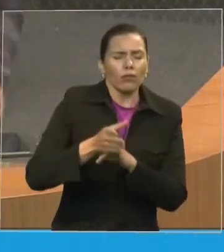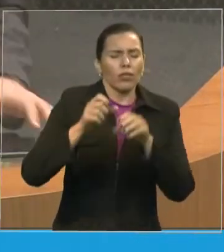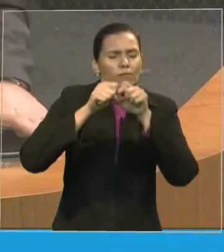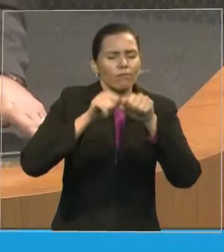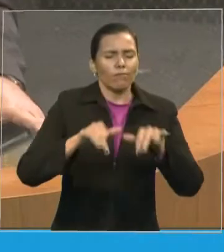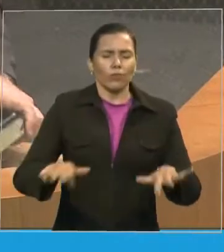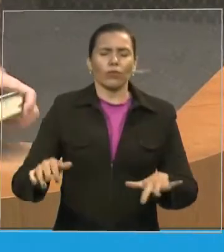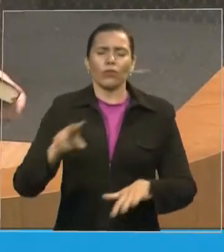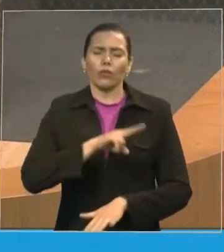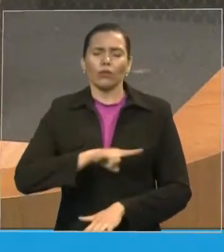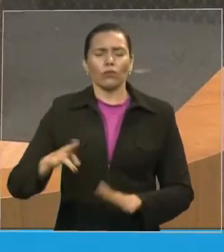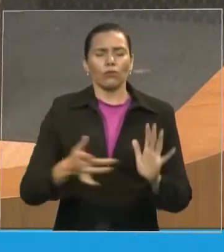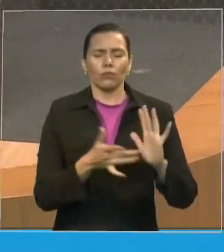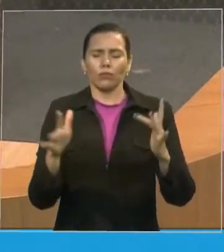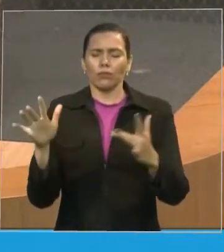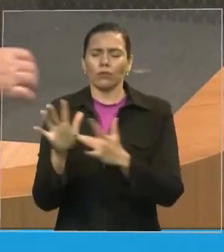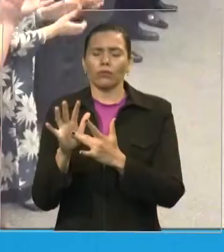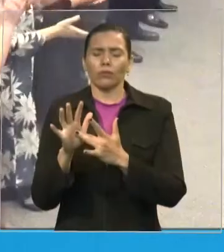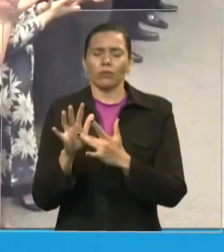amém amém